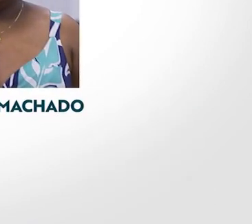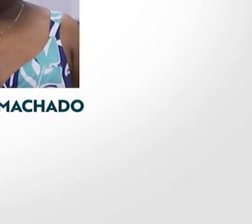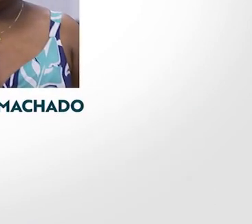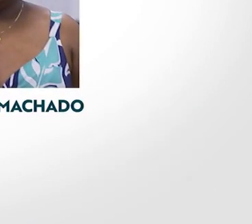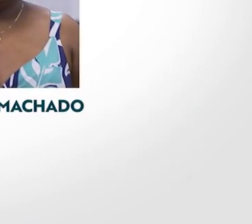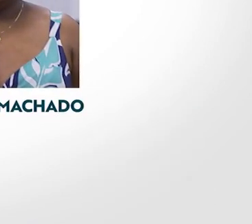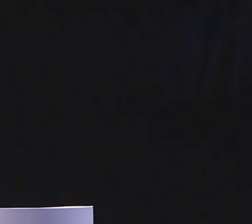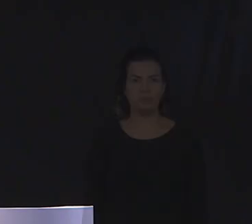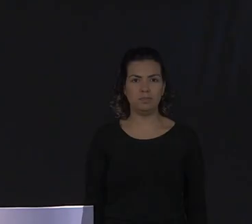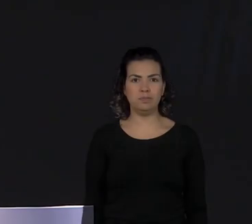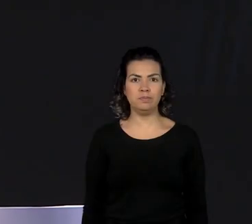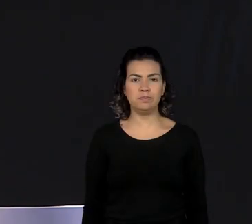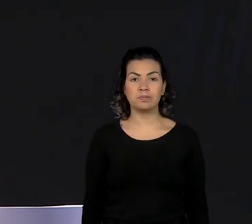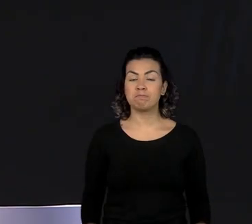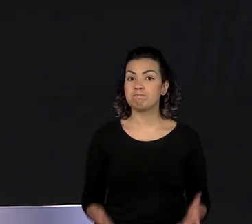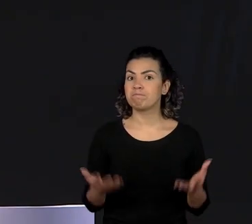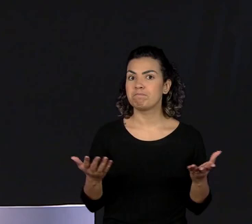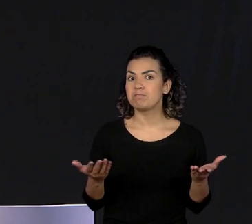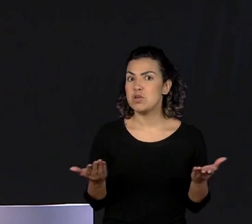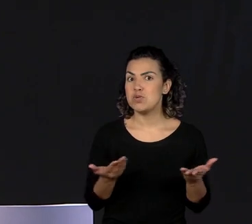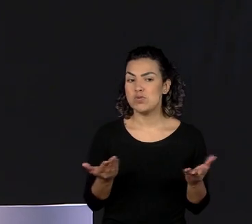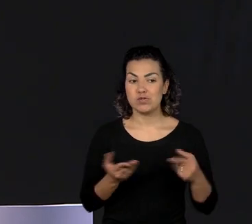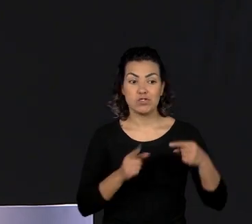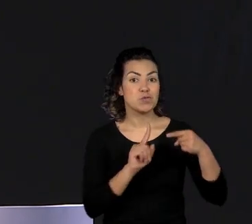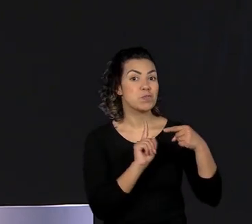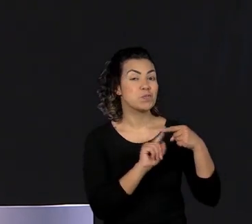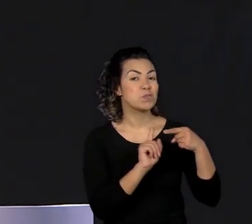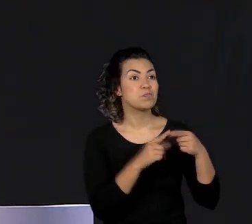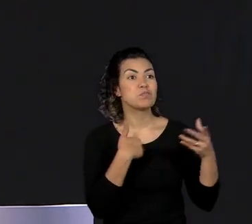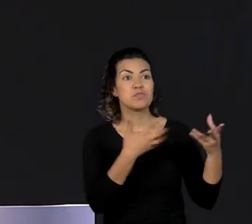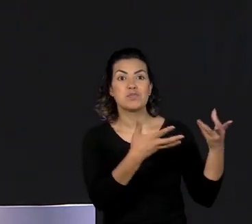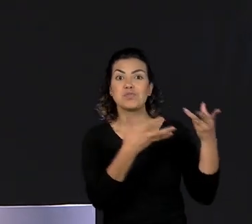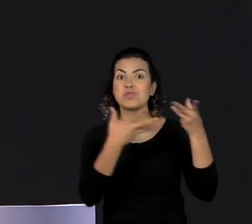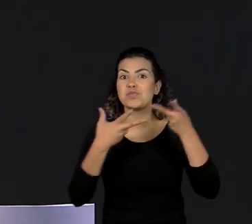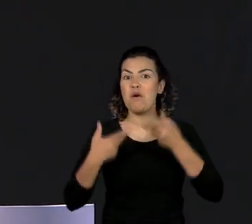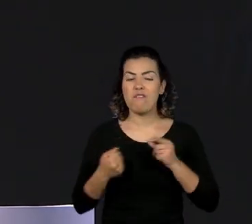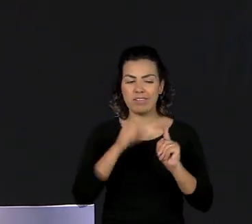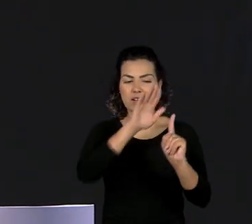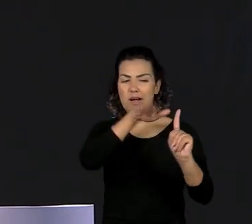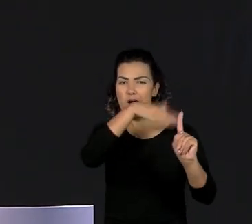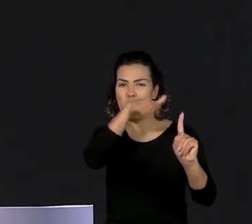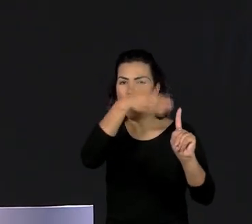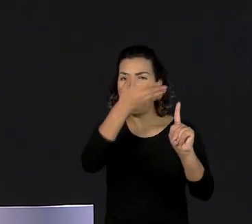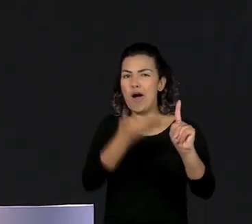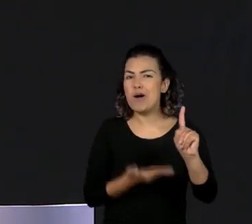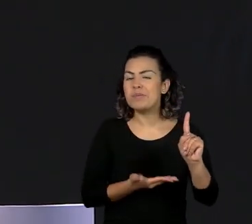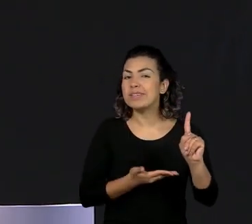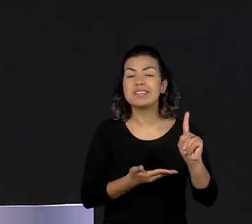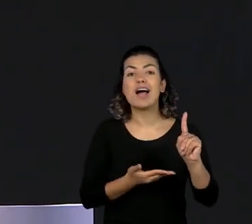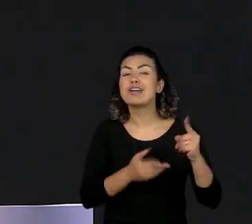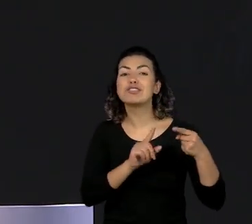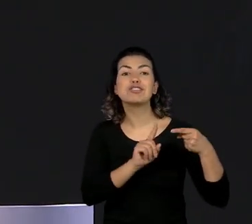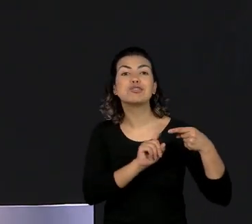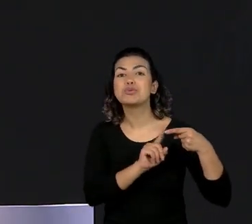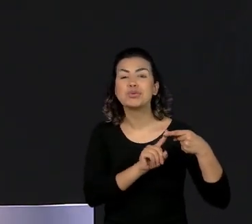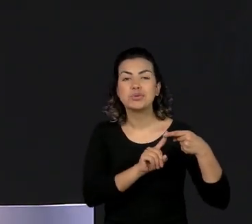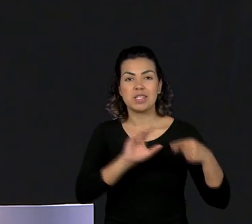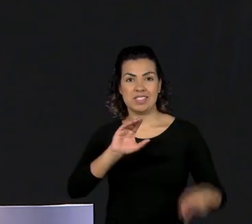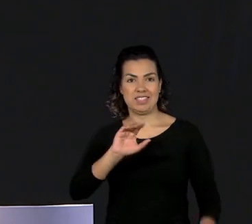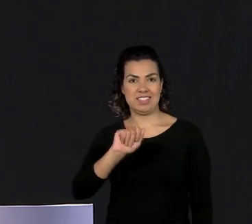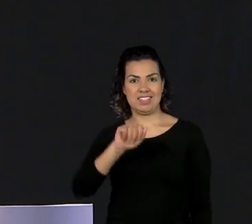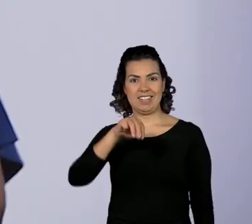Então eu vou convidar ao palco, para elas serem homenageadas, primeiro, Camila Gomes